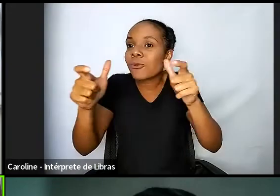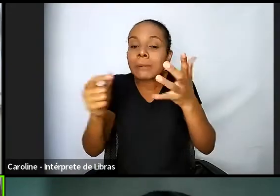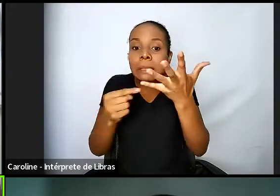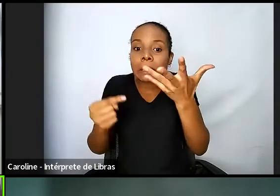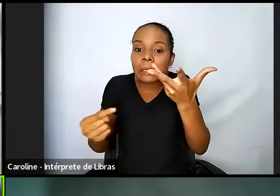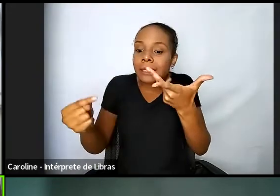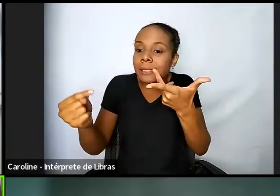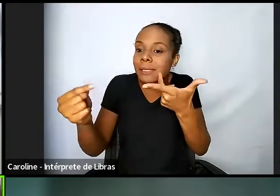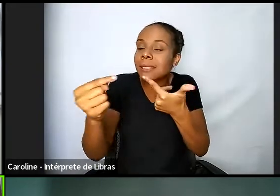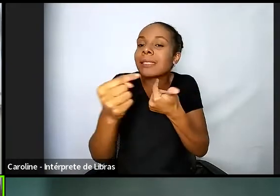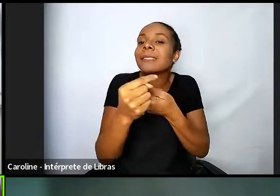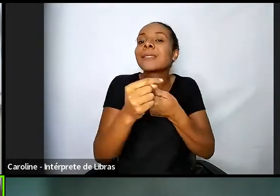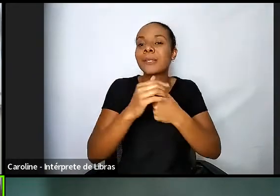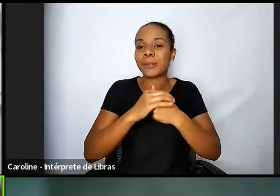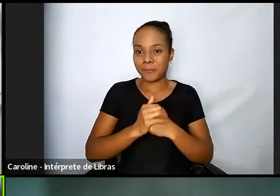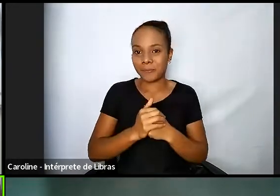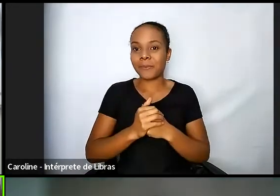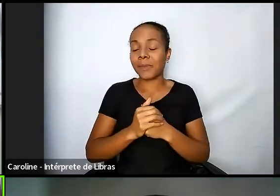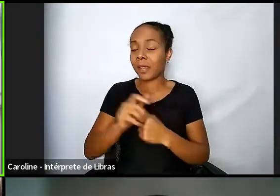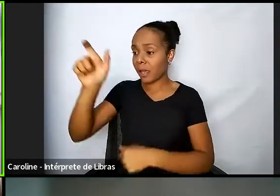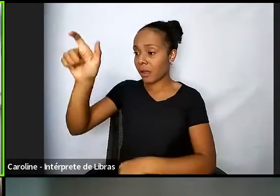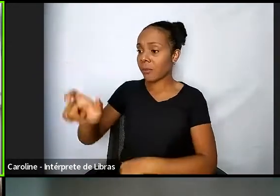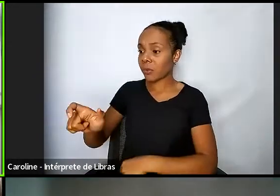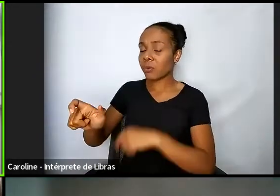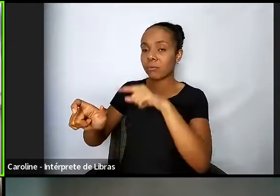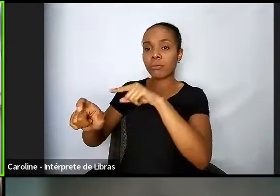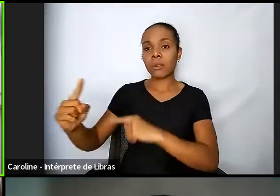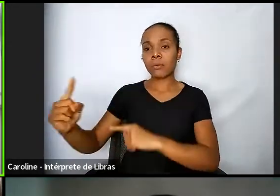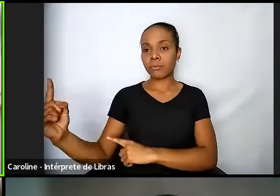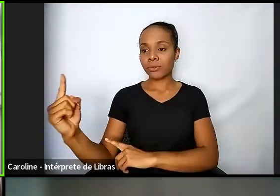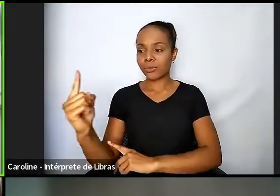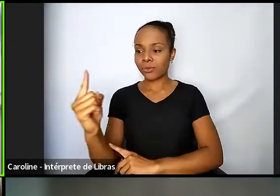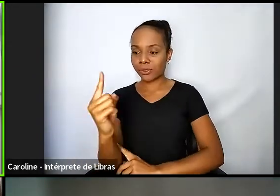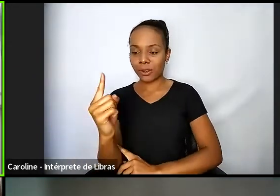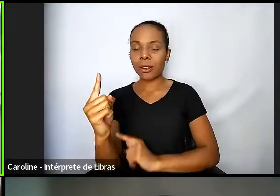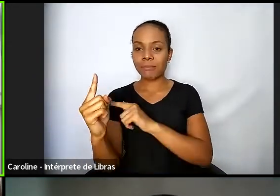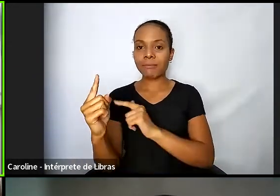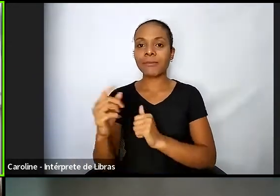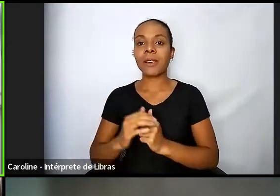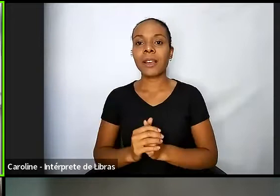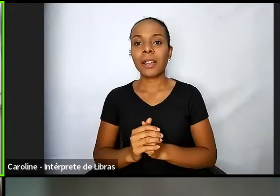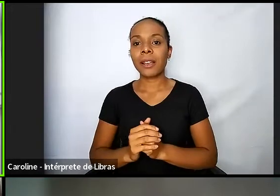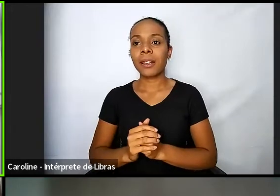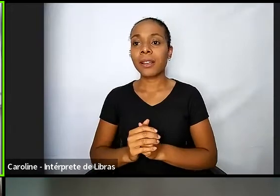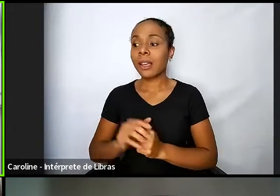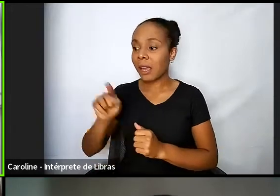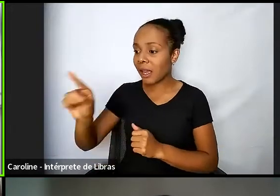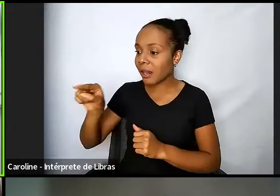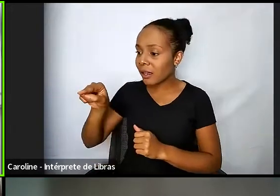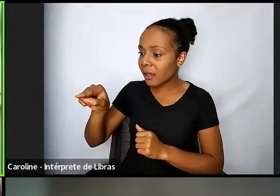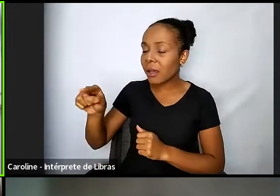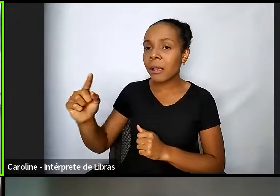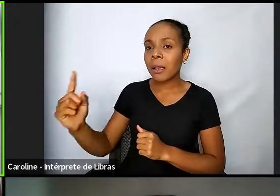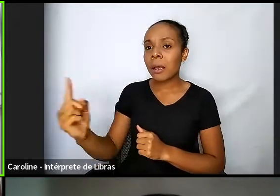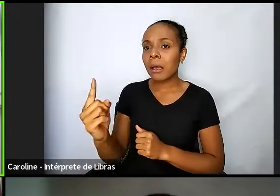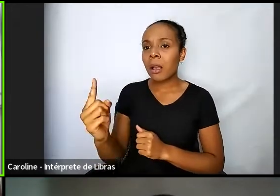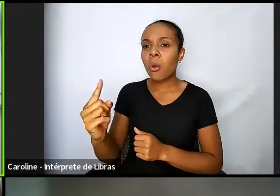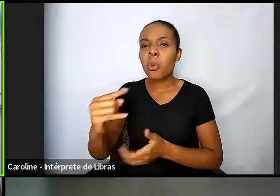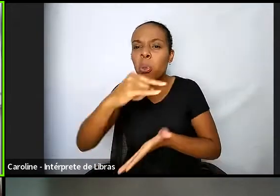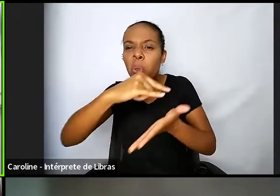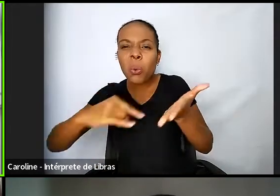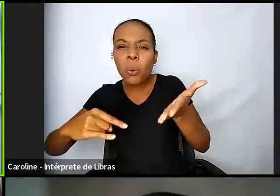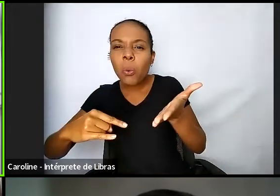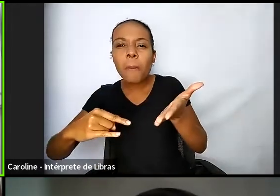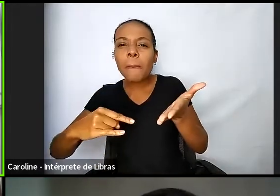é a pessoa chegar e ser e ser precisa um comprovante de endereço, um